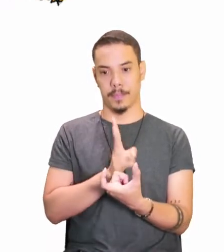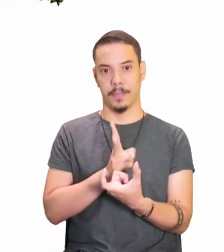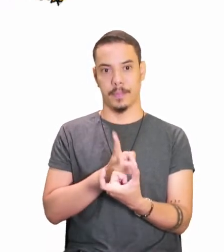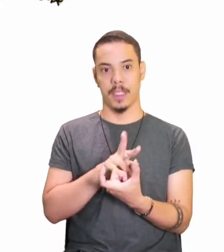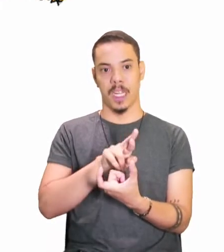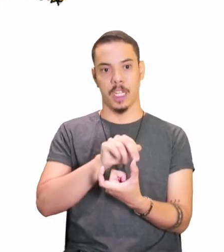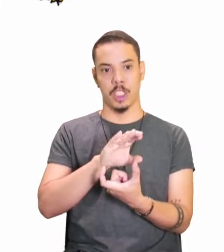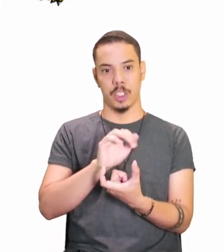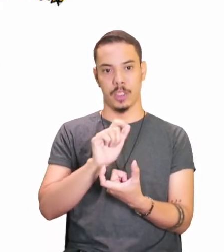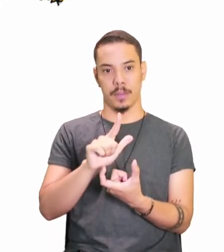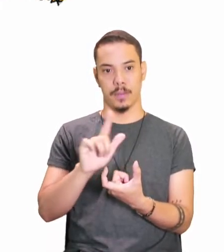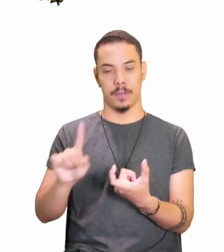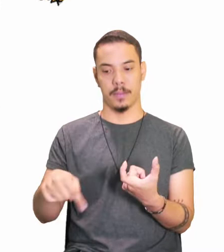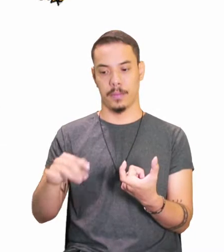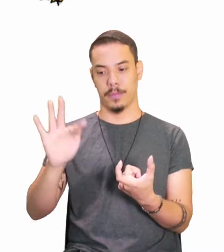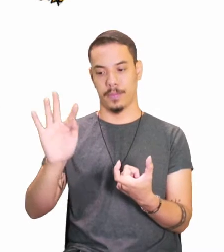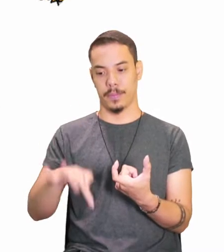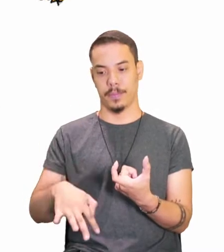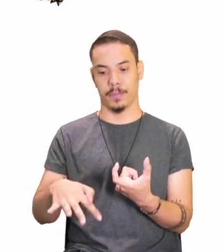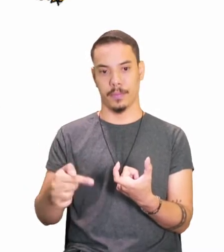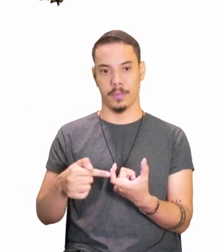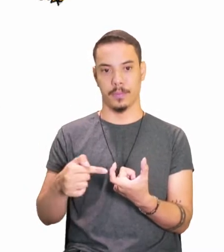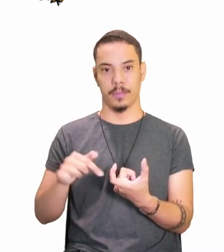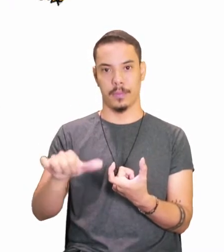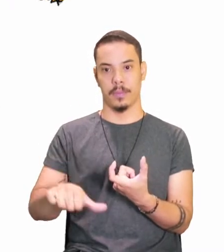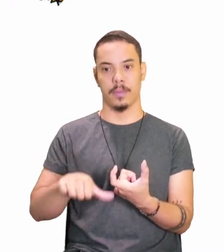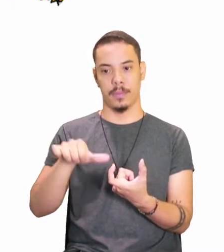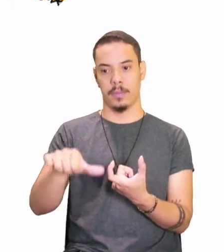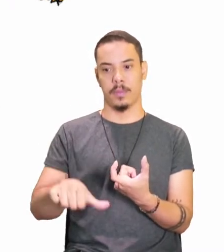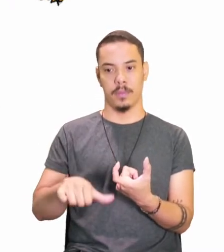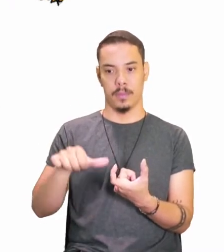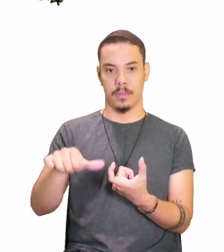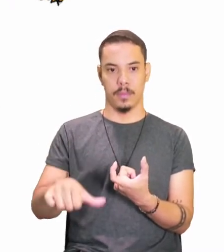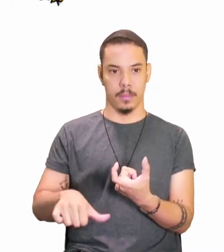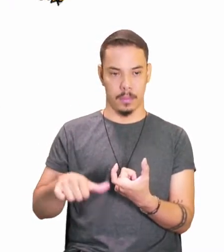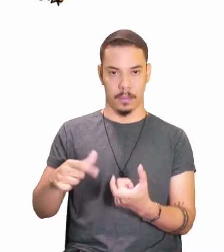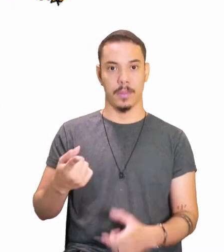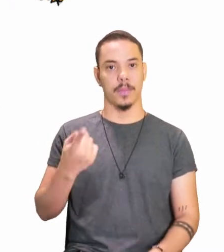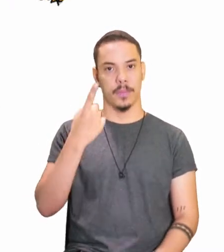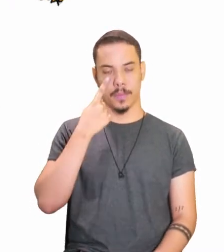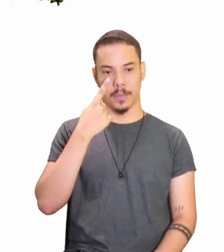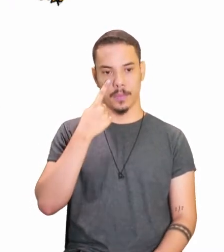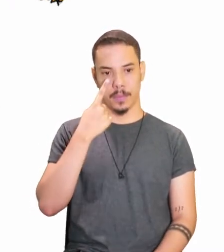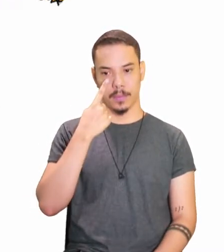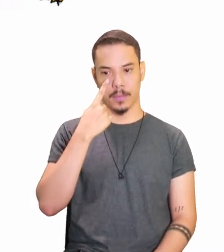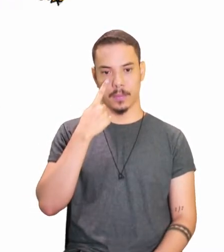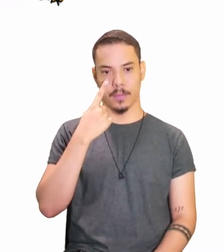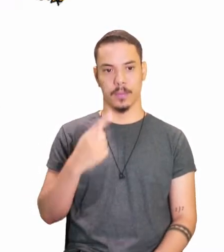e terminação, que é a desinência. Vamos focar aqui, só na questão do radical.